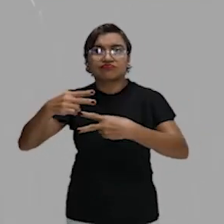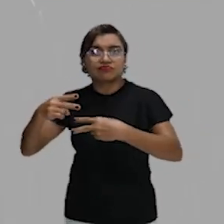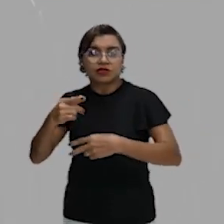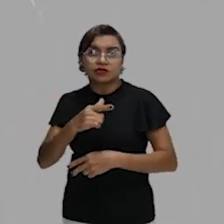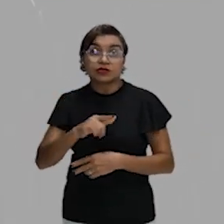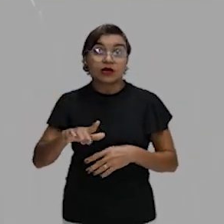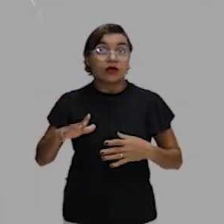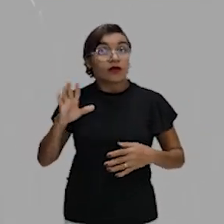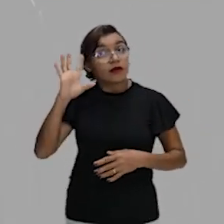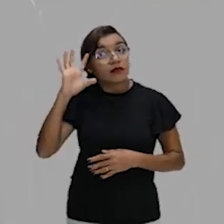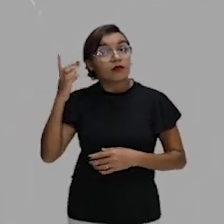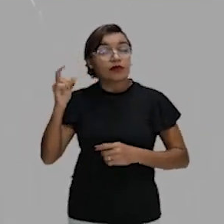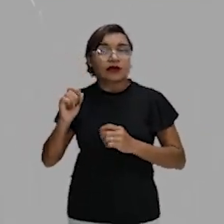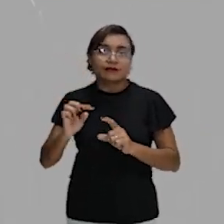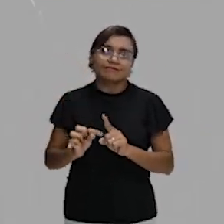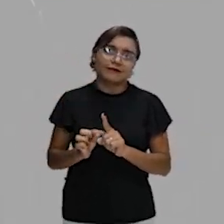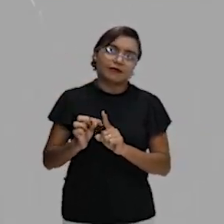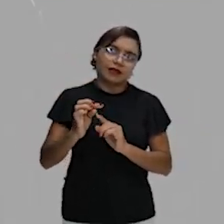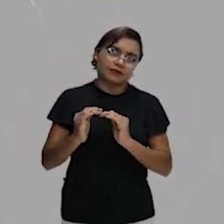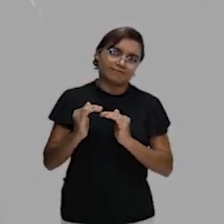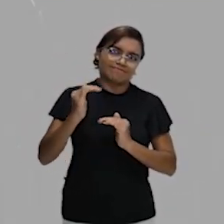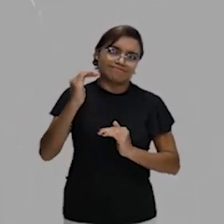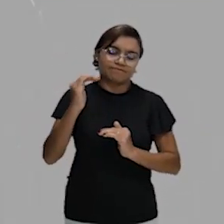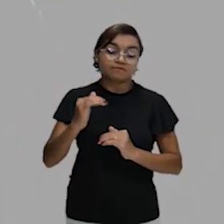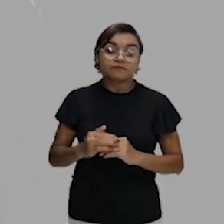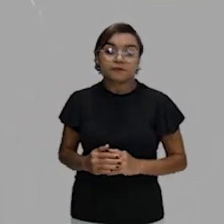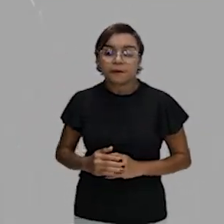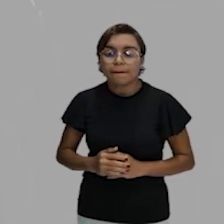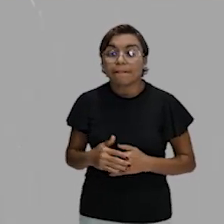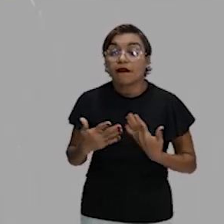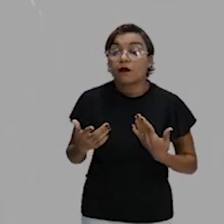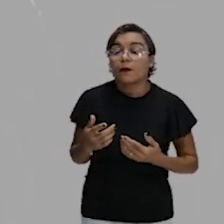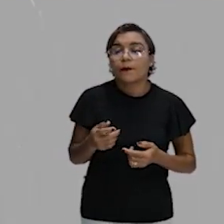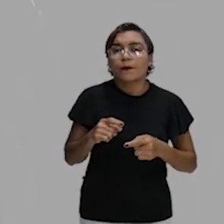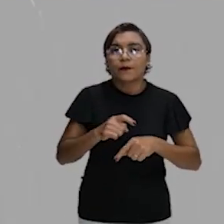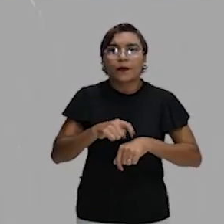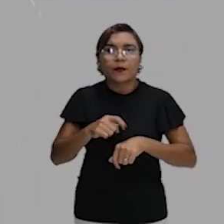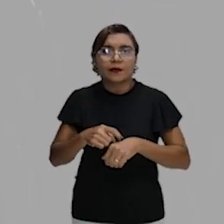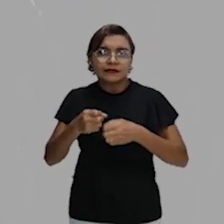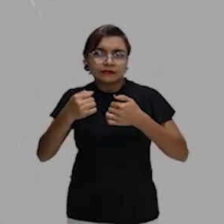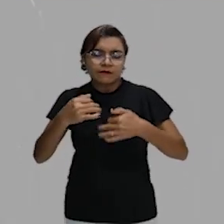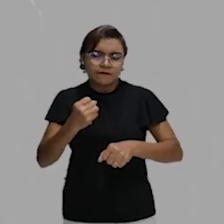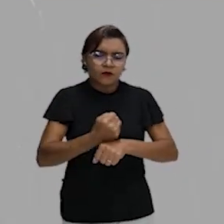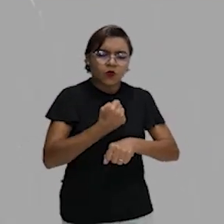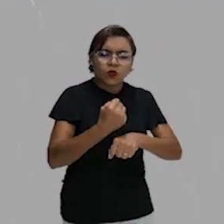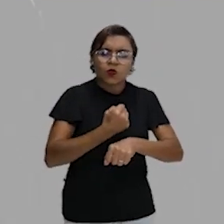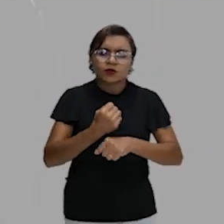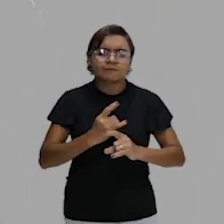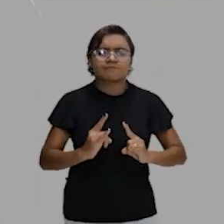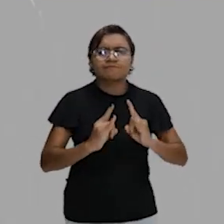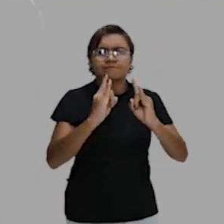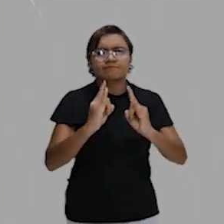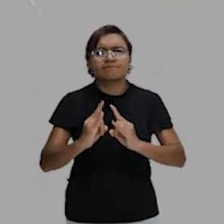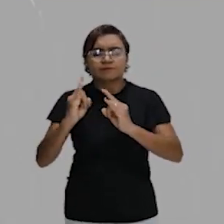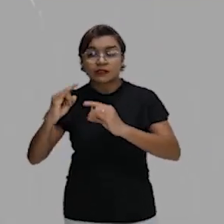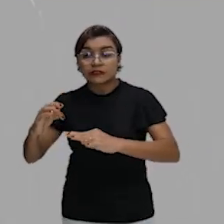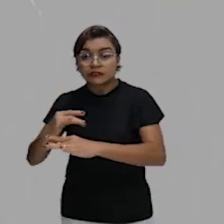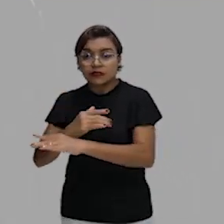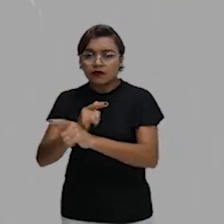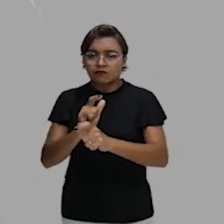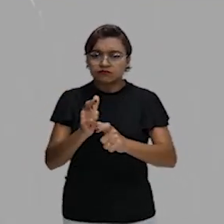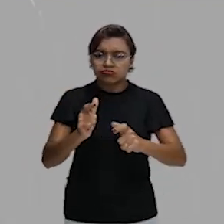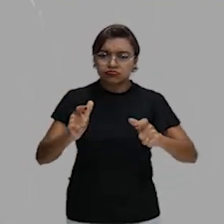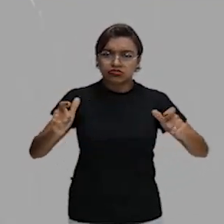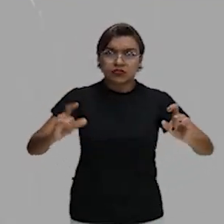Resultado, a temperatura aumenta. Quando a gente fala de construção de prédios, quando uma cidade está se expandindo